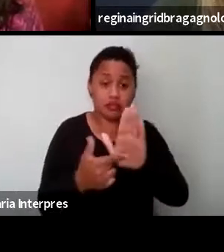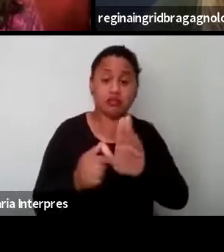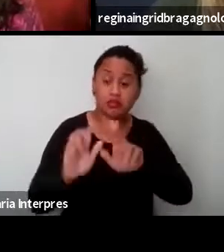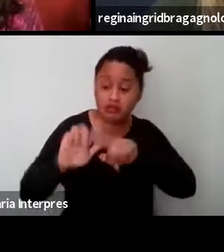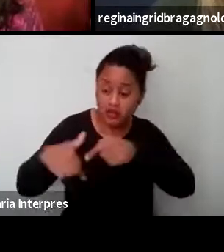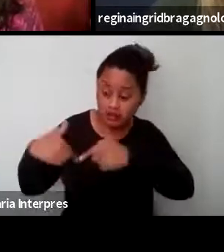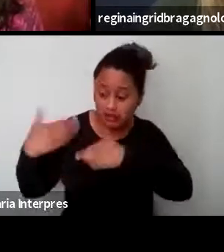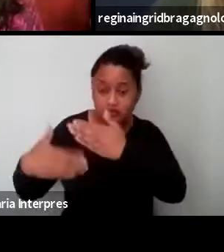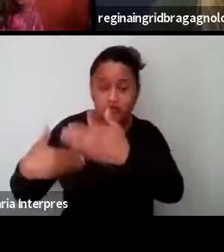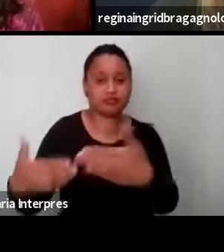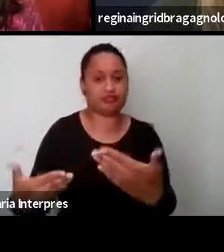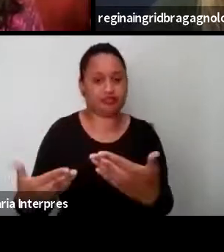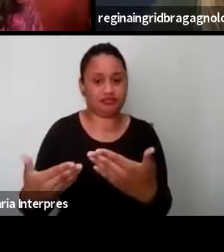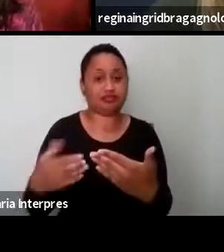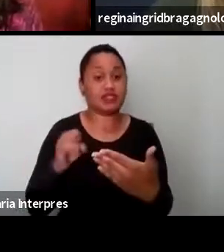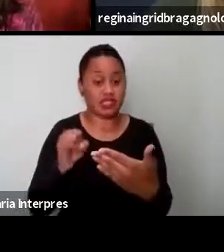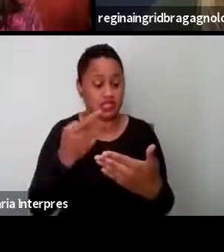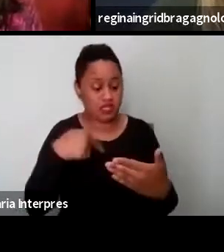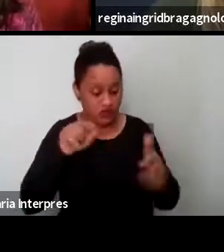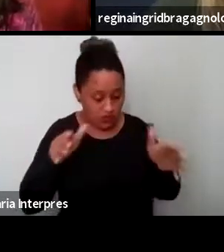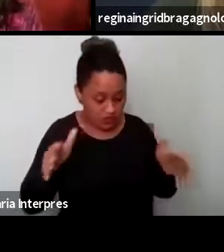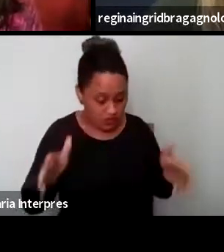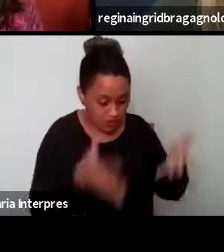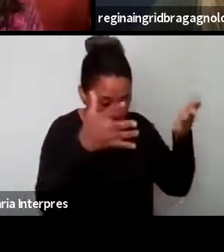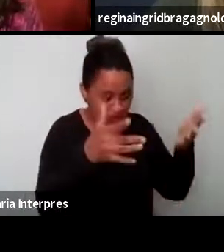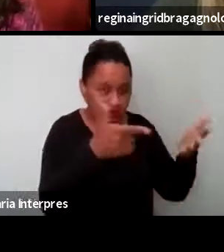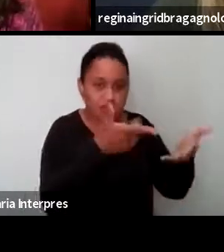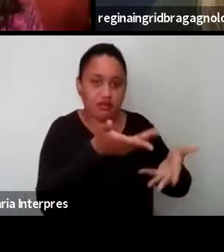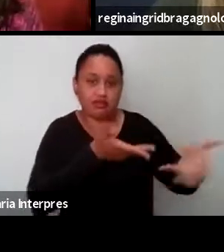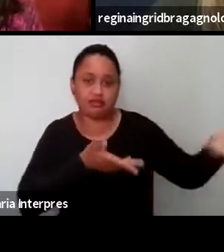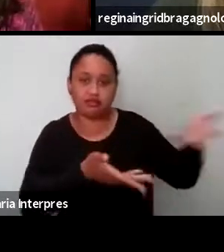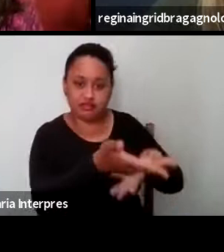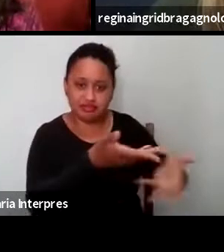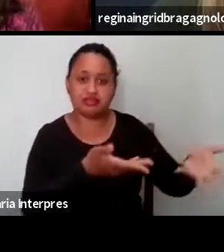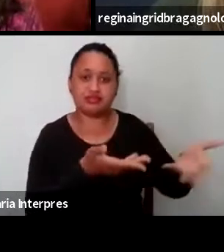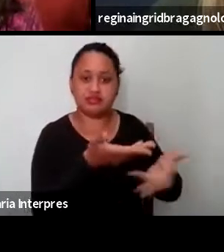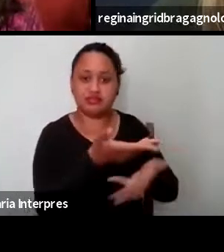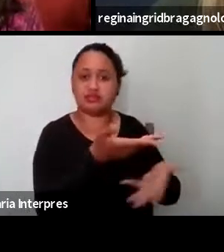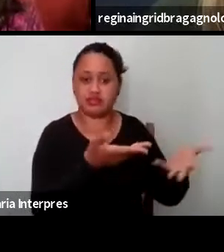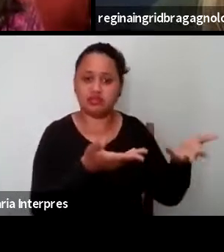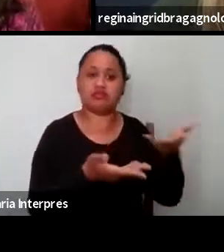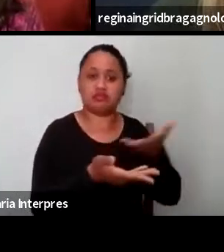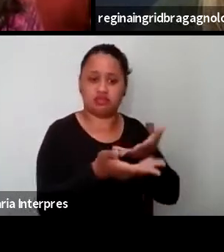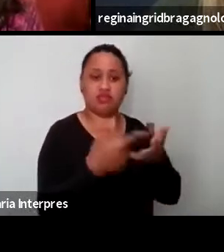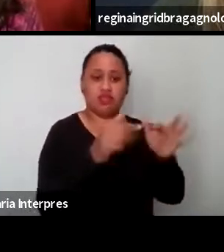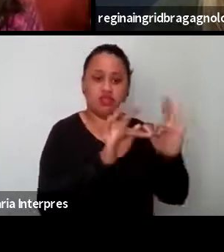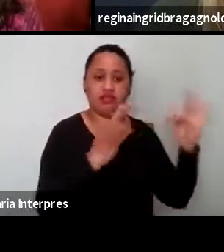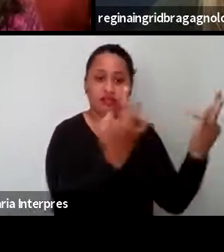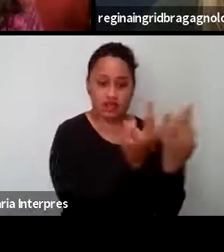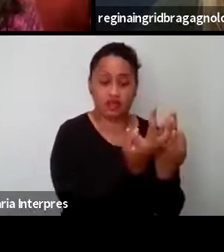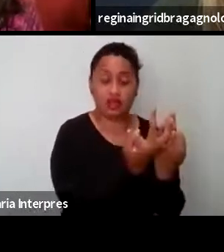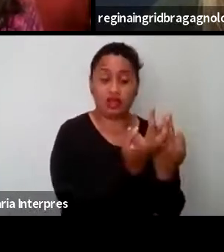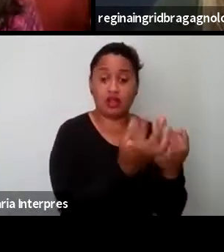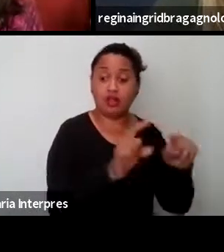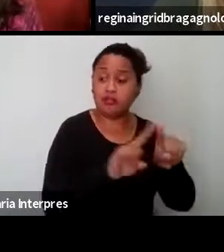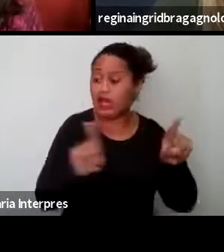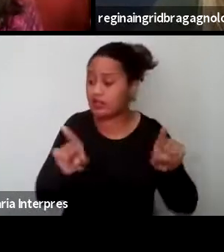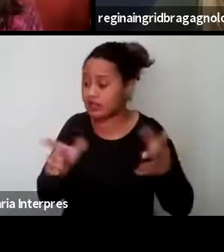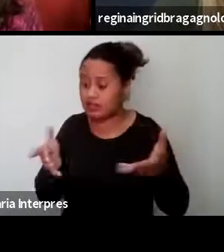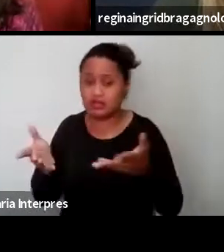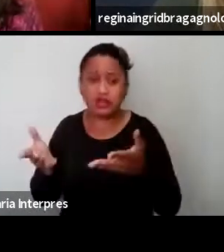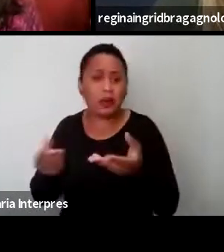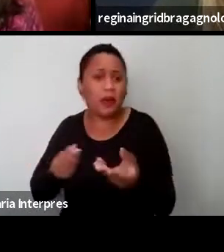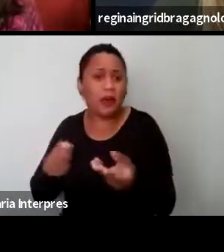Se numa ponta nós potencializamos essa relação com as, com as famílias, por outro lado, como é que